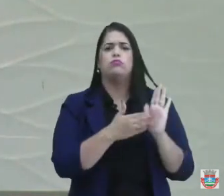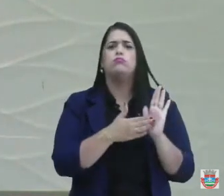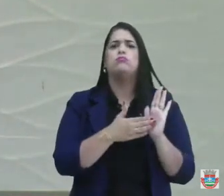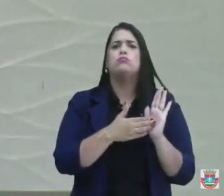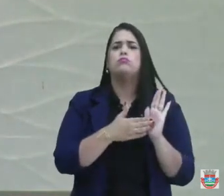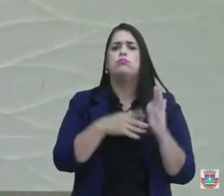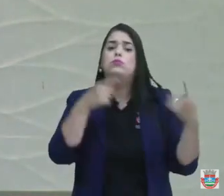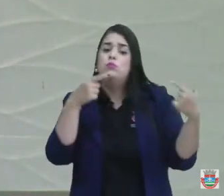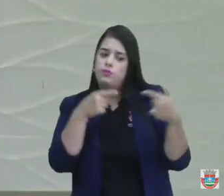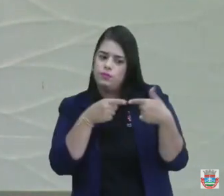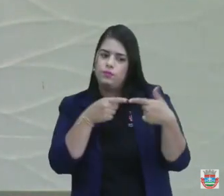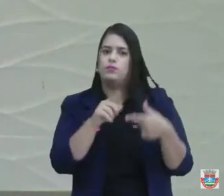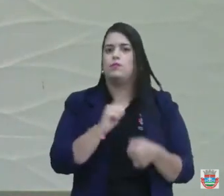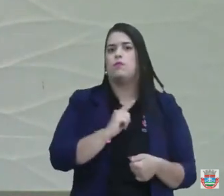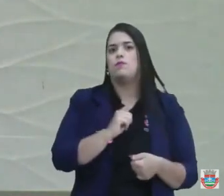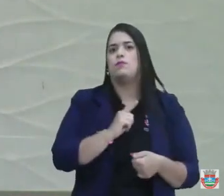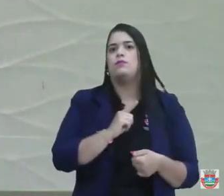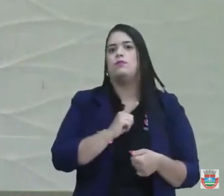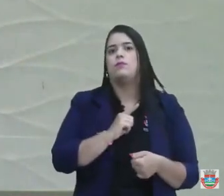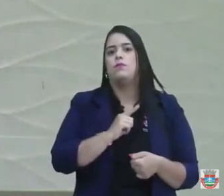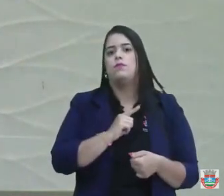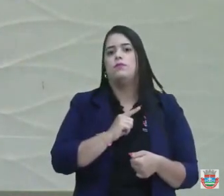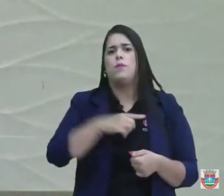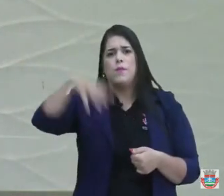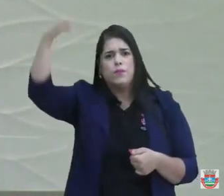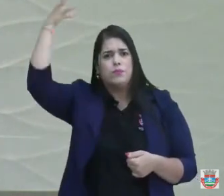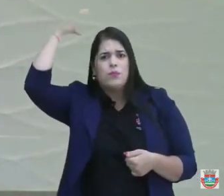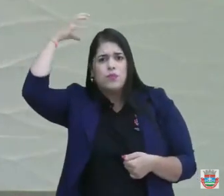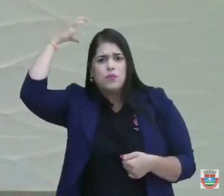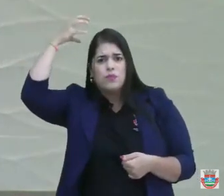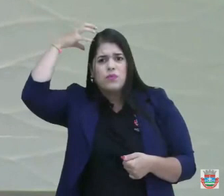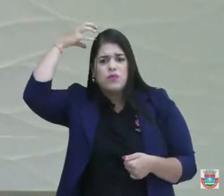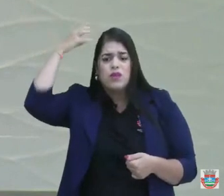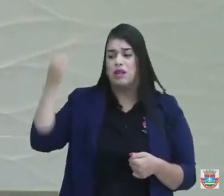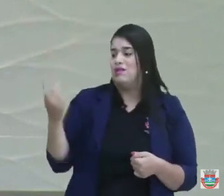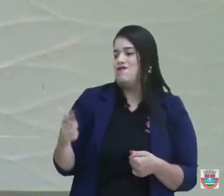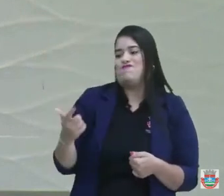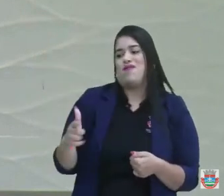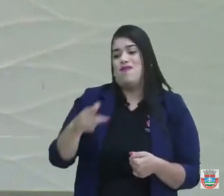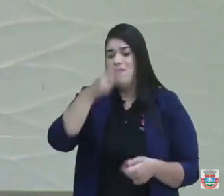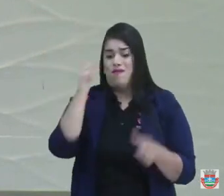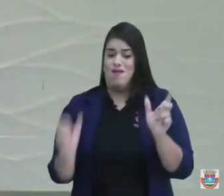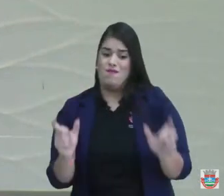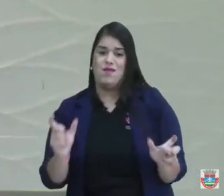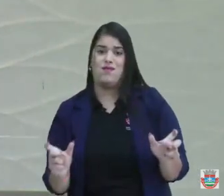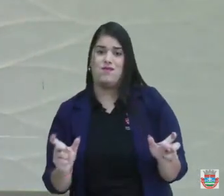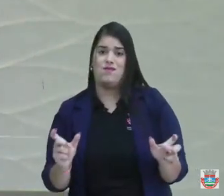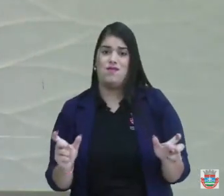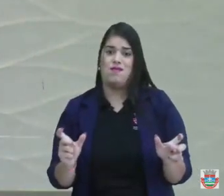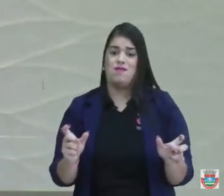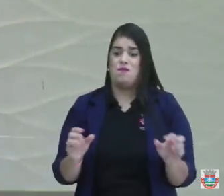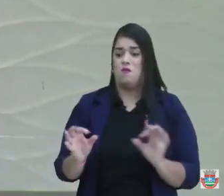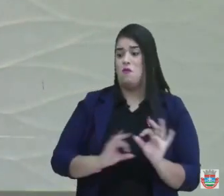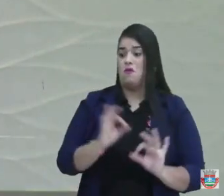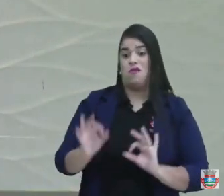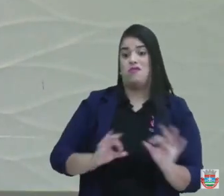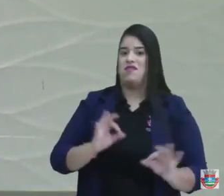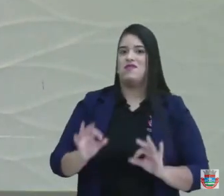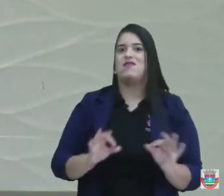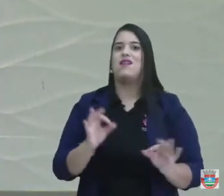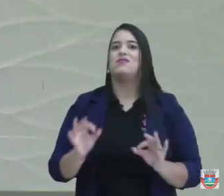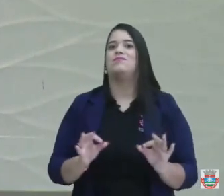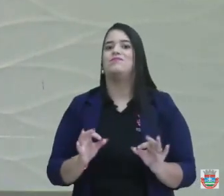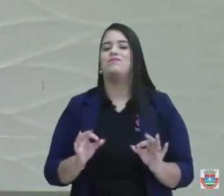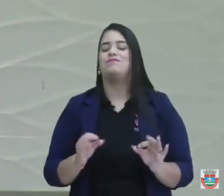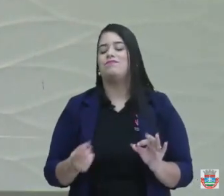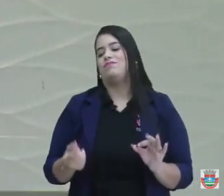existe, não tem culpa, se não tem pessoas competentes, para desbloquear, chegar e resgatar o dinheiro da Caixa